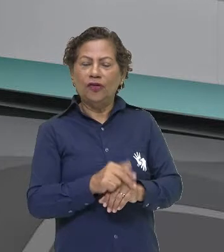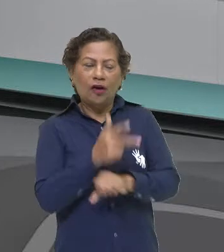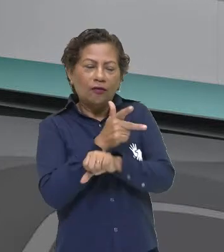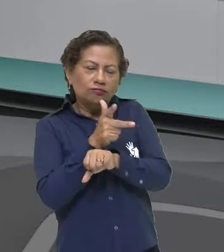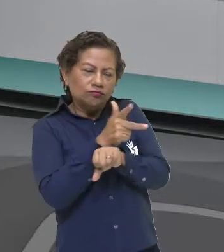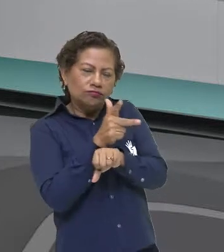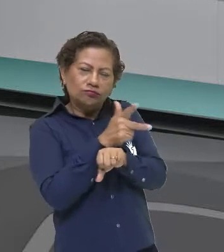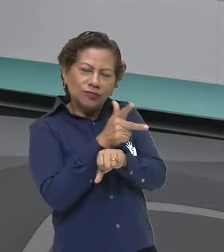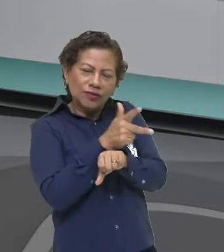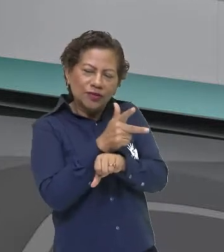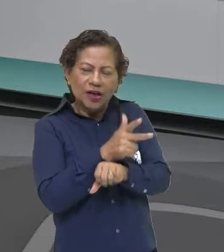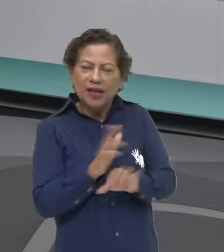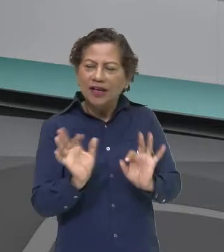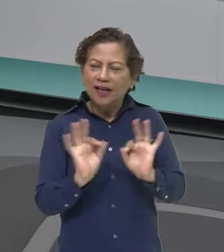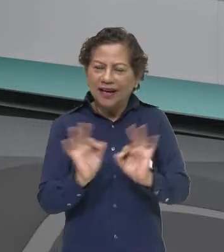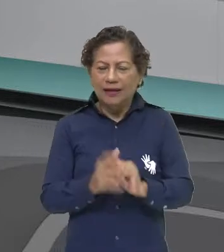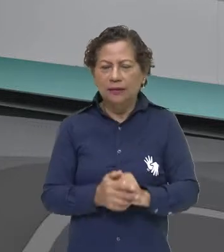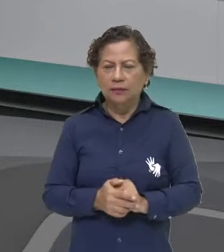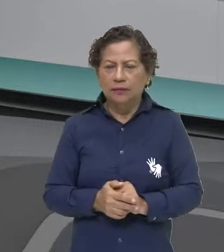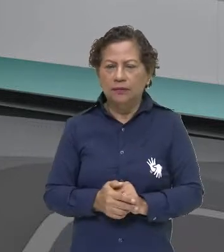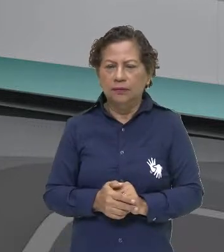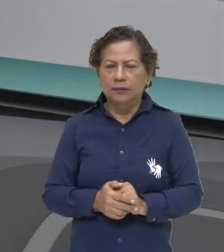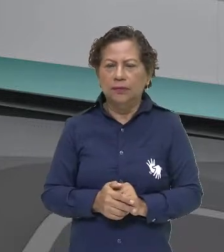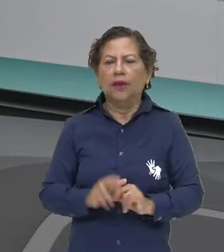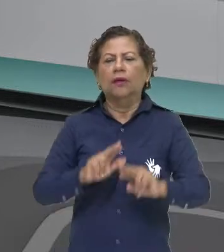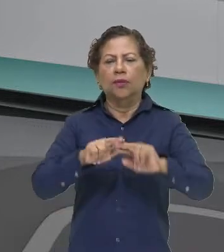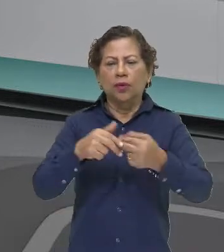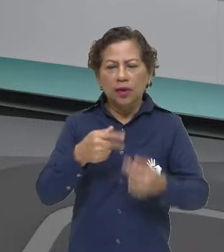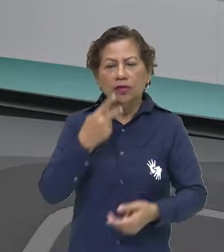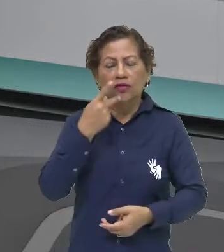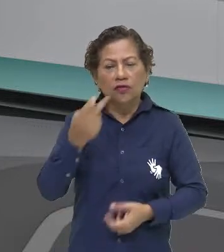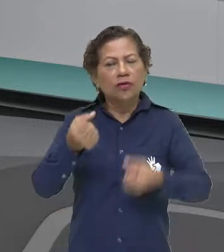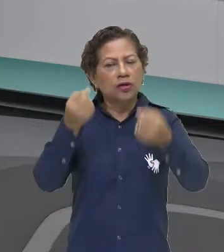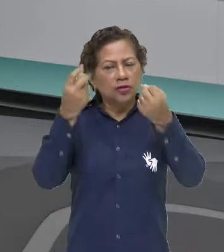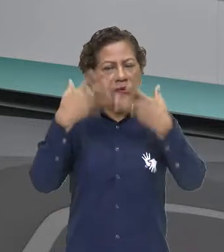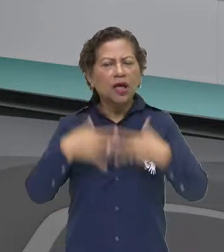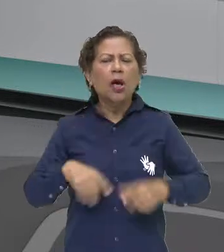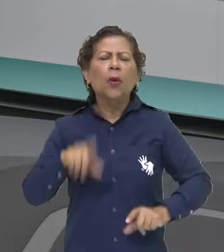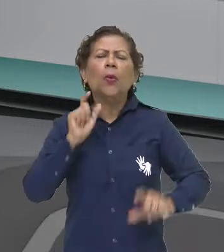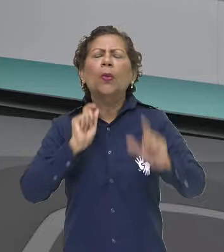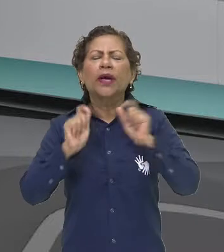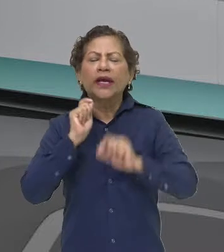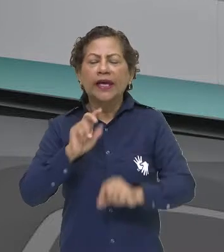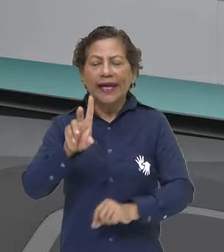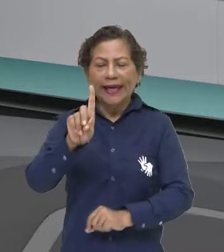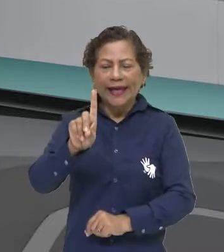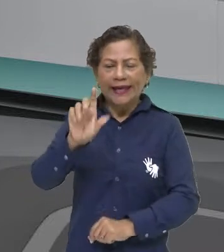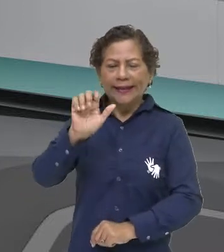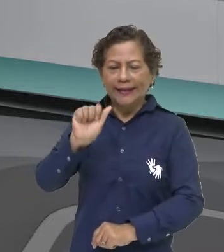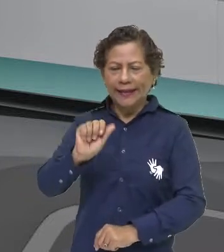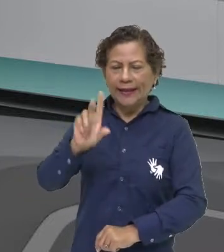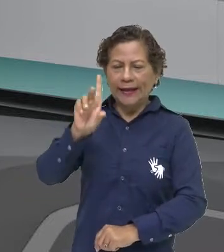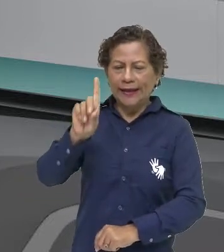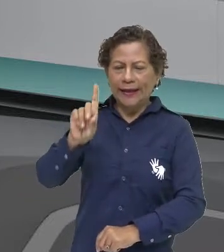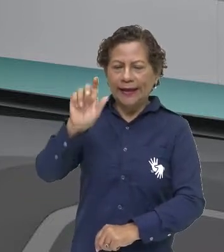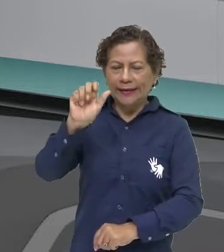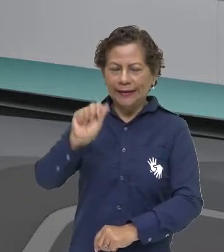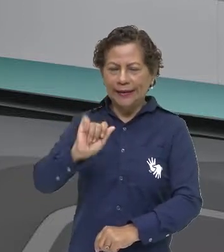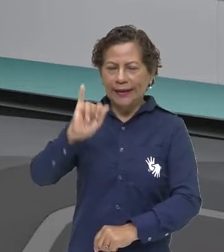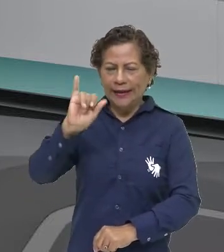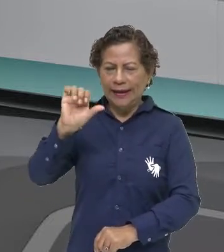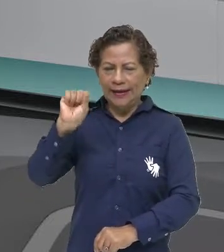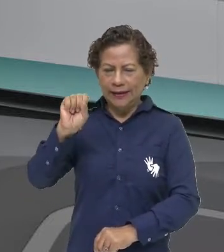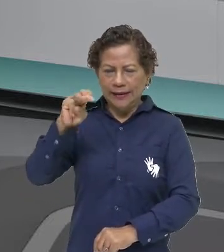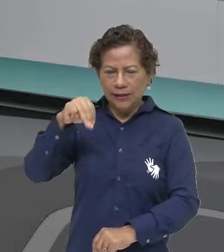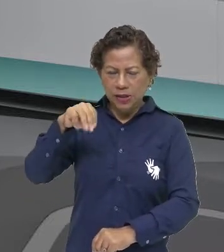O que eu vou falar hoje é sobre o dadaísmo. Vocês nunca vão esquecer. O dadaísmo é isso, ele vai